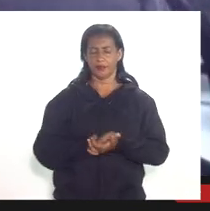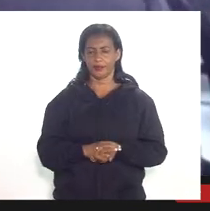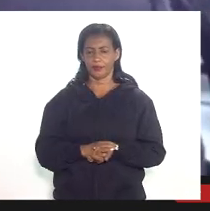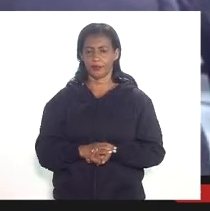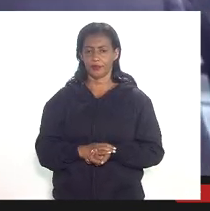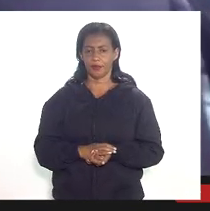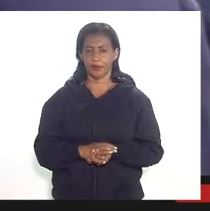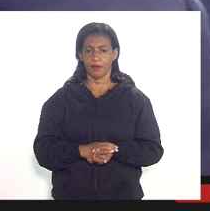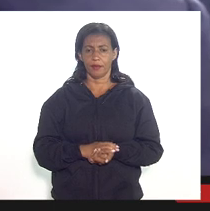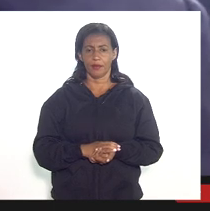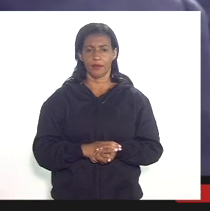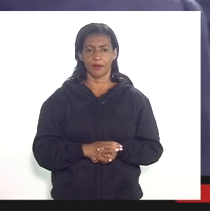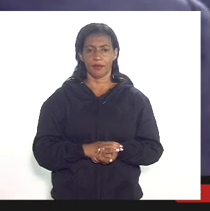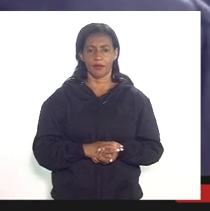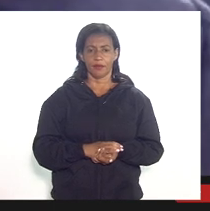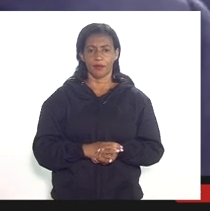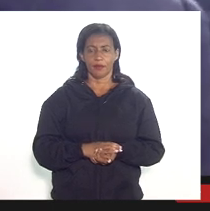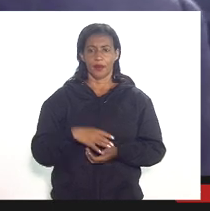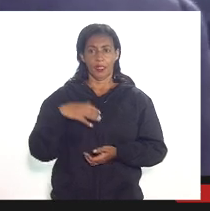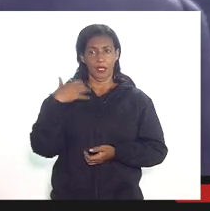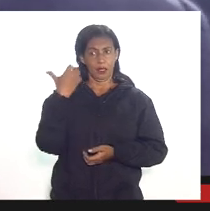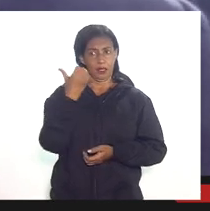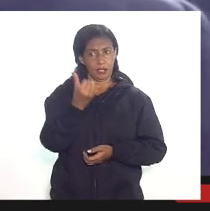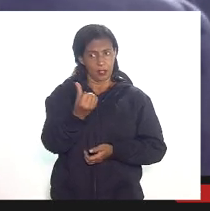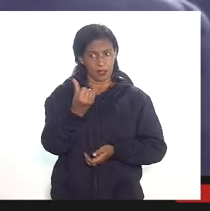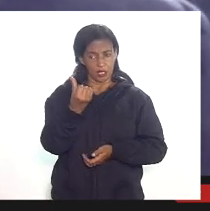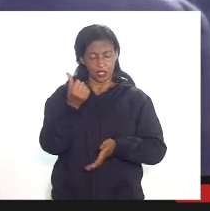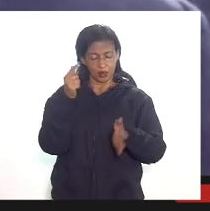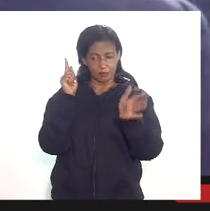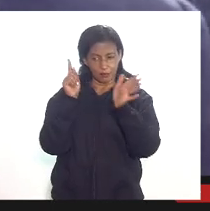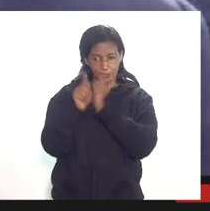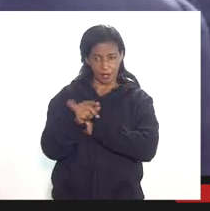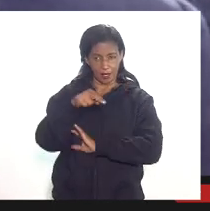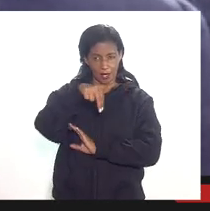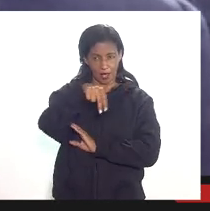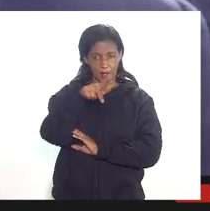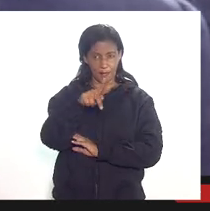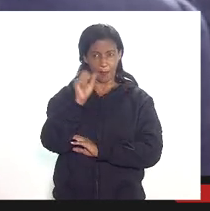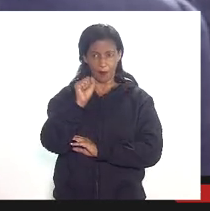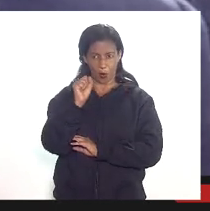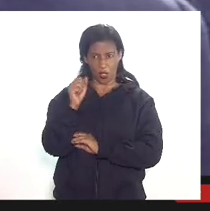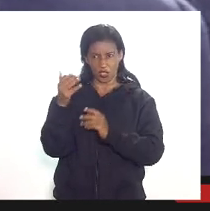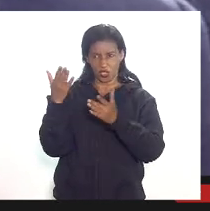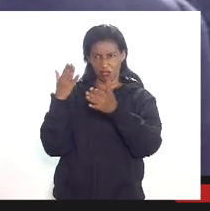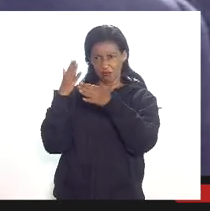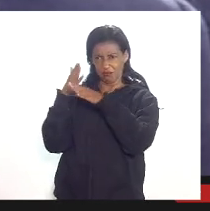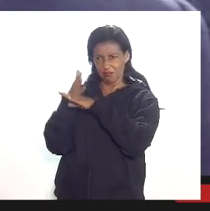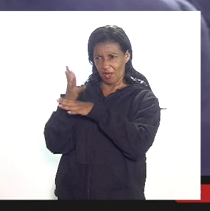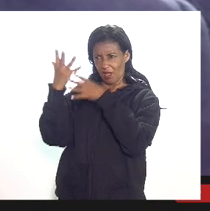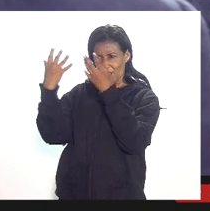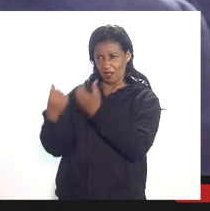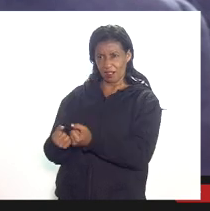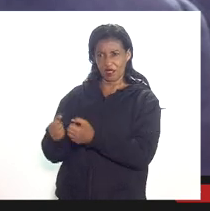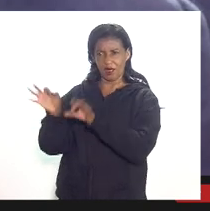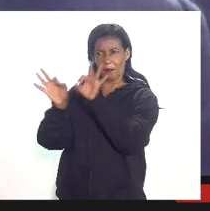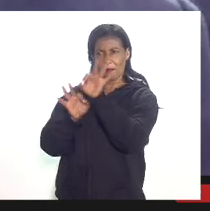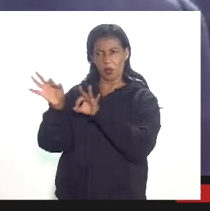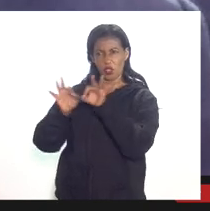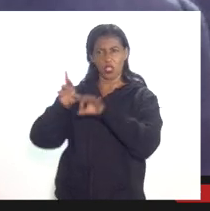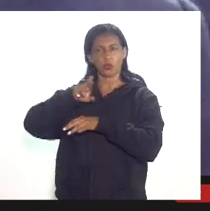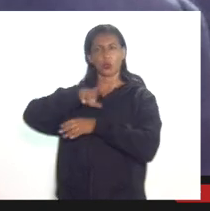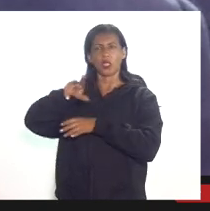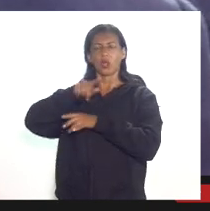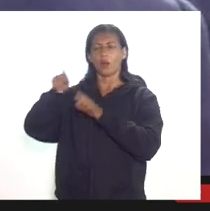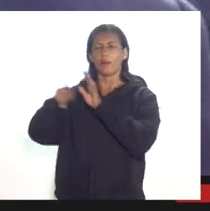e aí a sexta pergunta a ANP pode aprovar um projeto de pesquisa e desenvolvimento não vinculado ao campo que